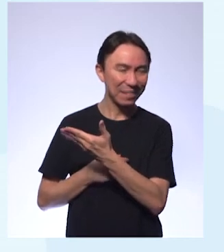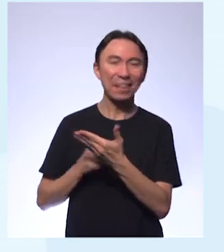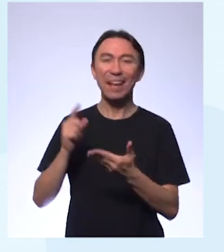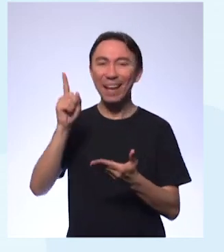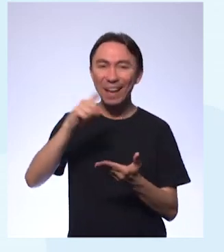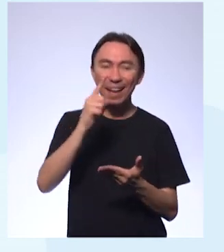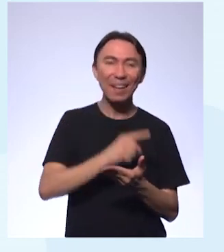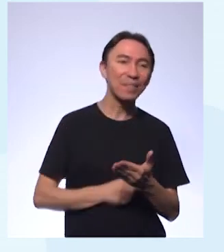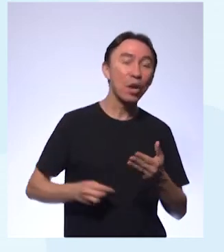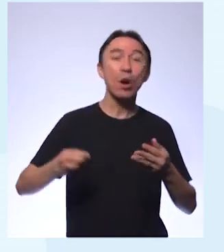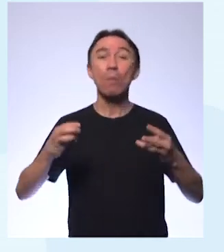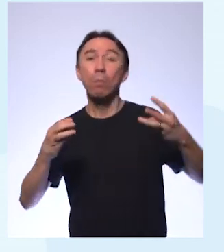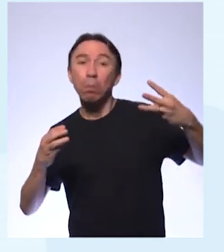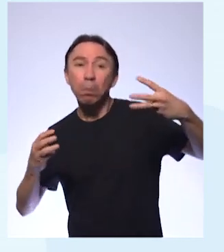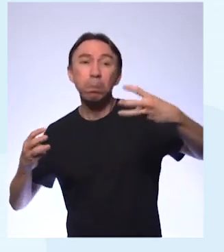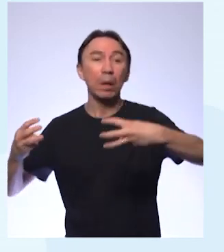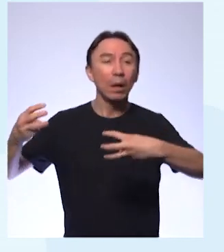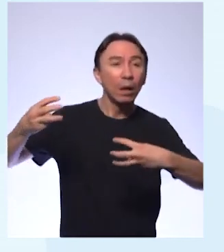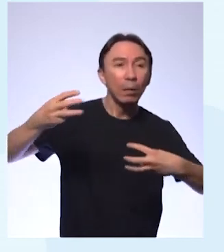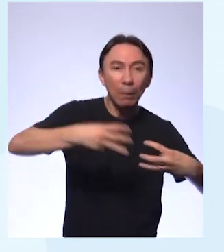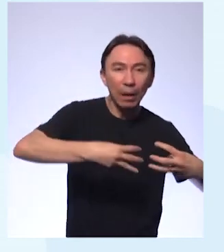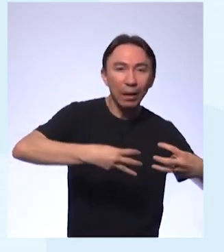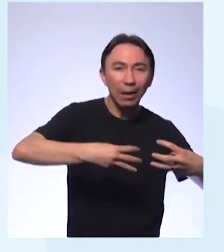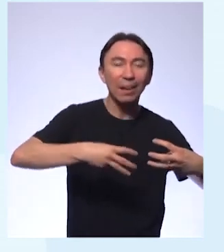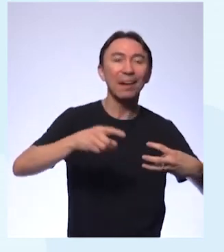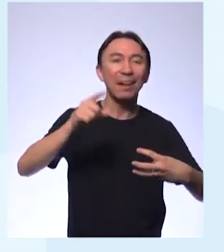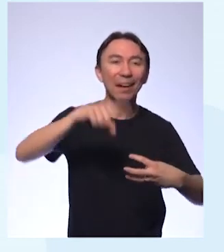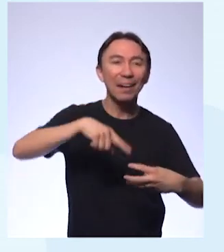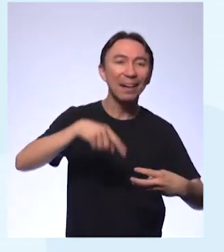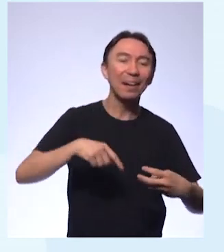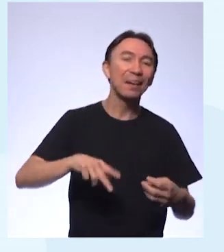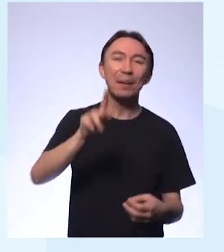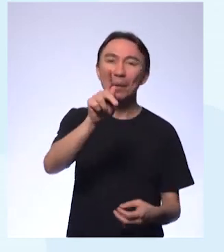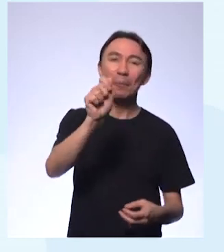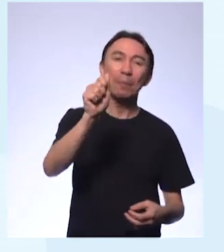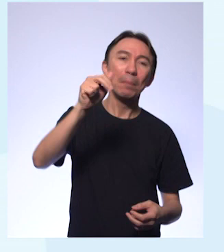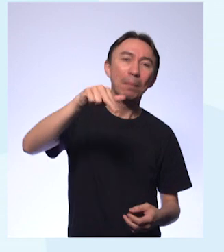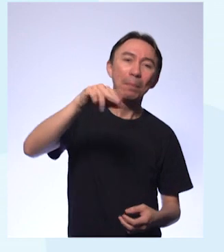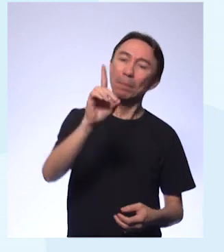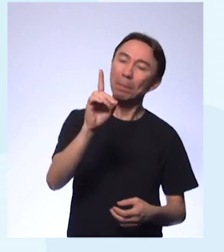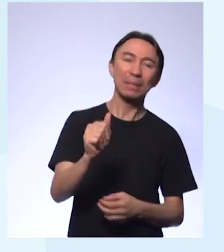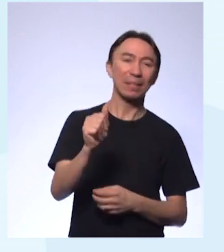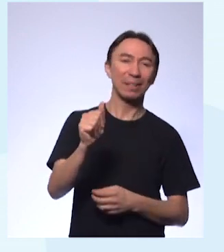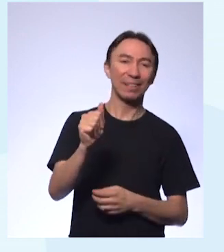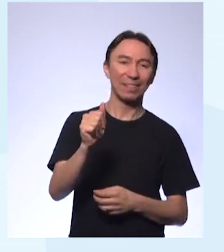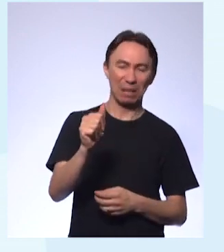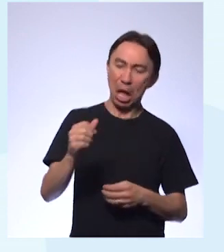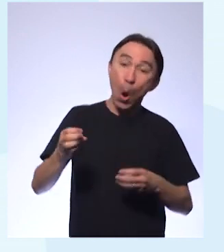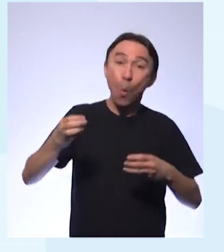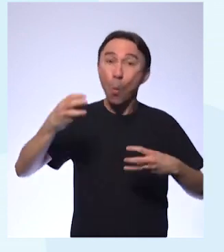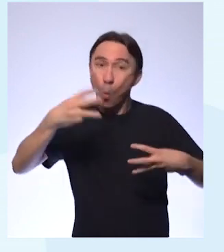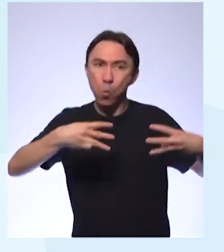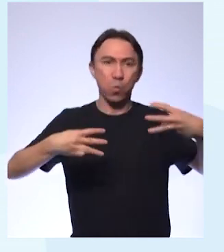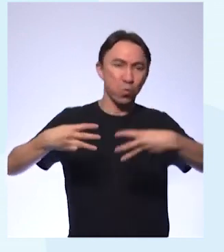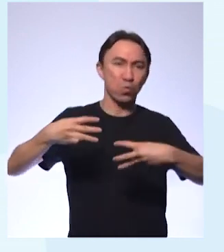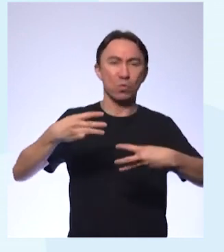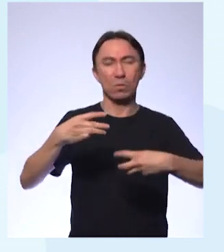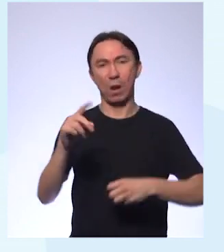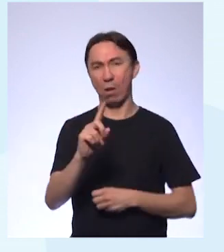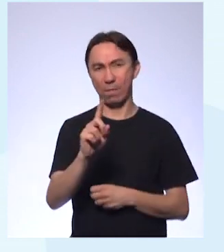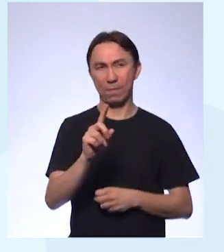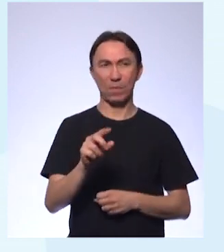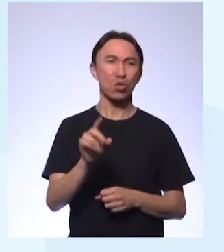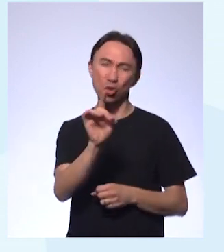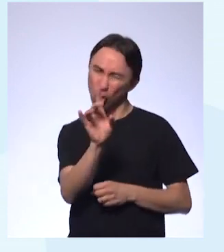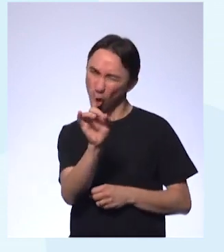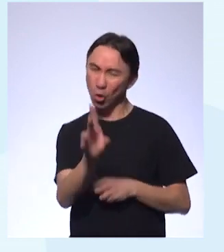o panda ele não é o urso panda ele é só panda ele não é um urso o panda ele, durante muito tempo a